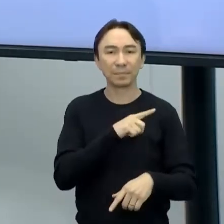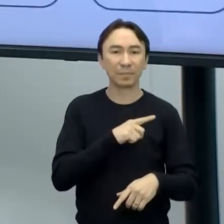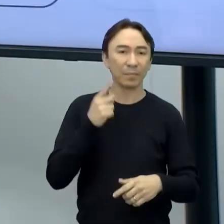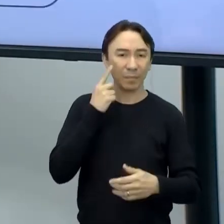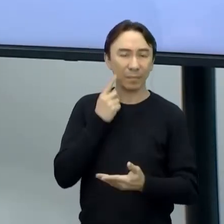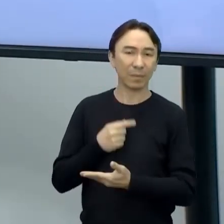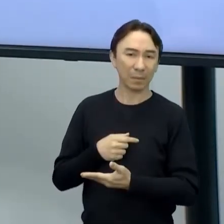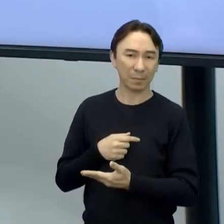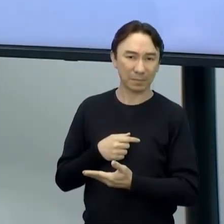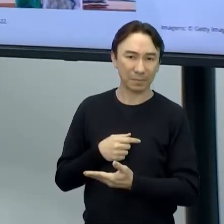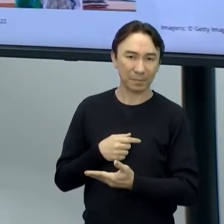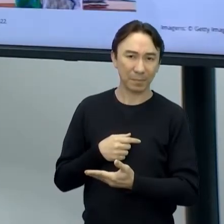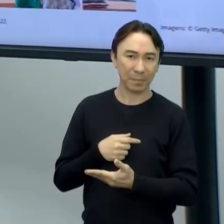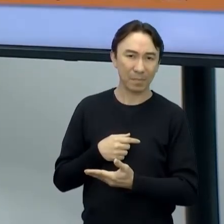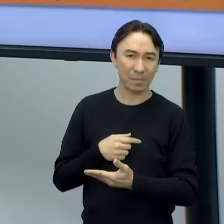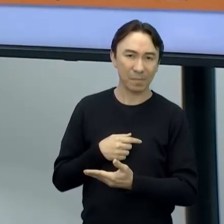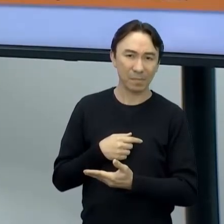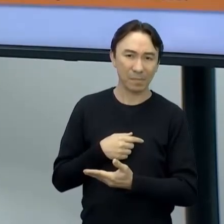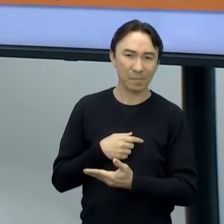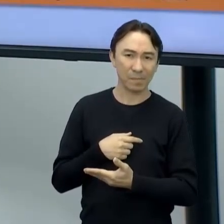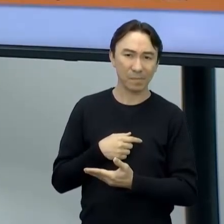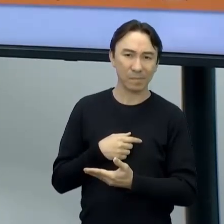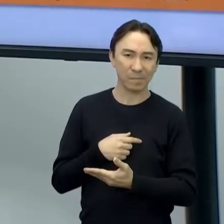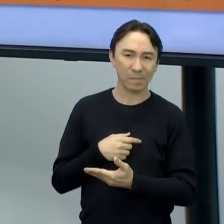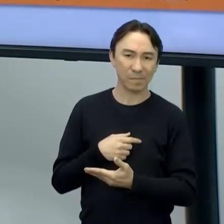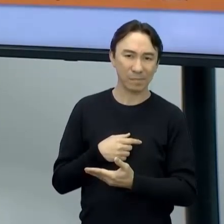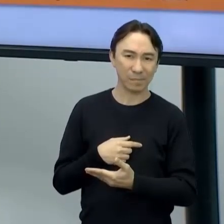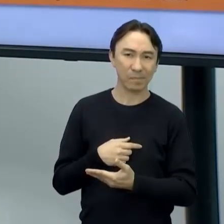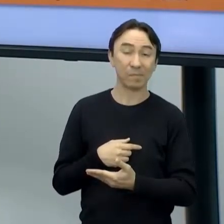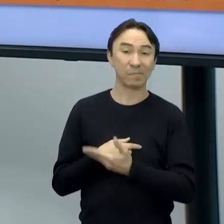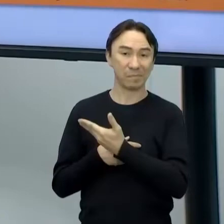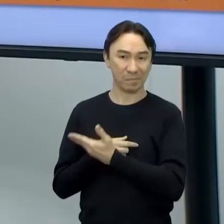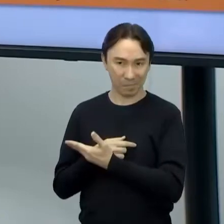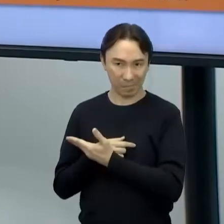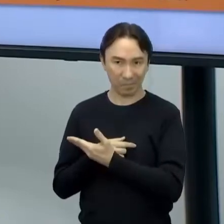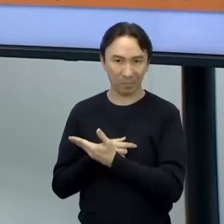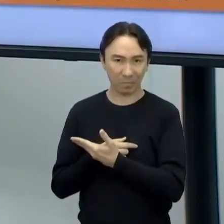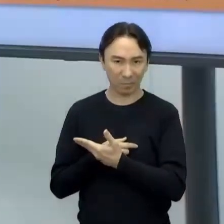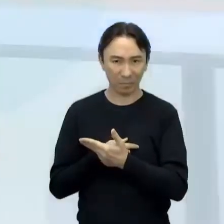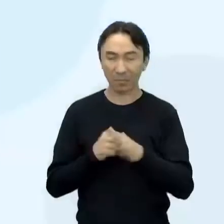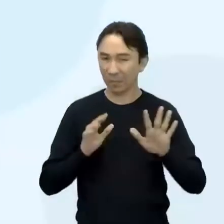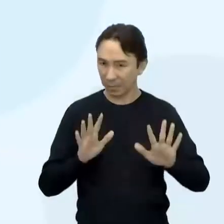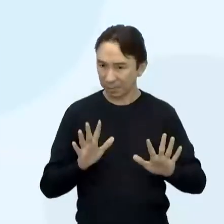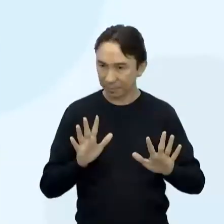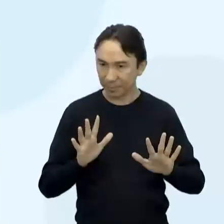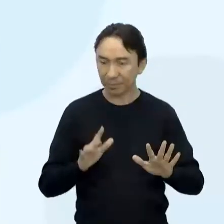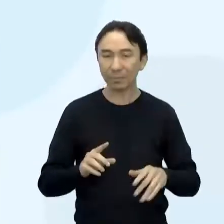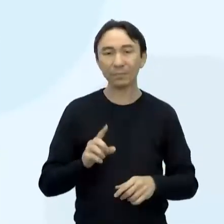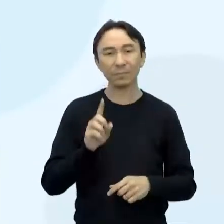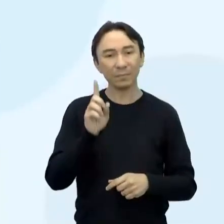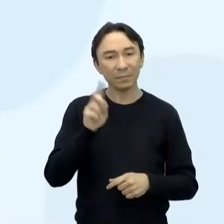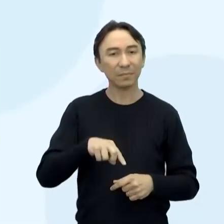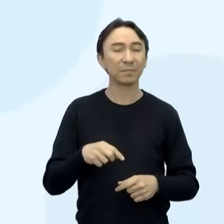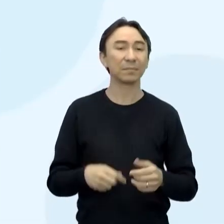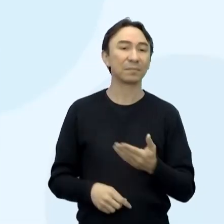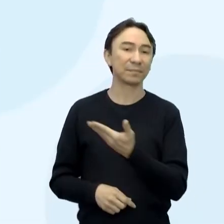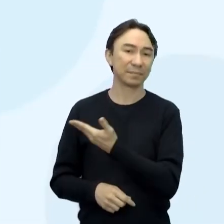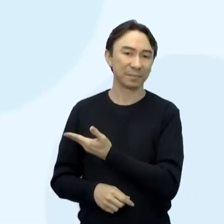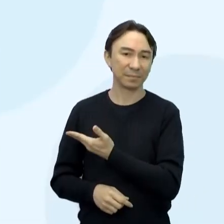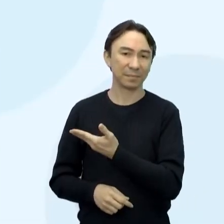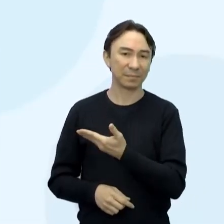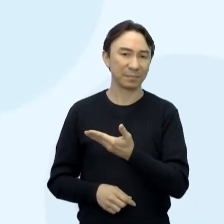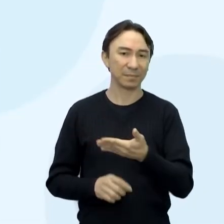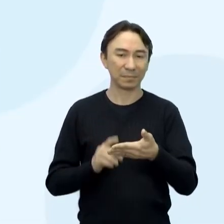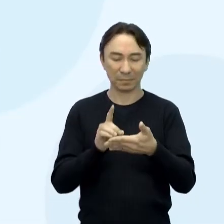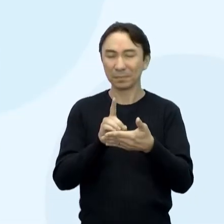achei muito... Já que eu tenho um minuto, rapidinho. Aqui, ó. Essa parte aqui, bem no